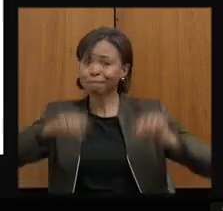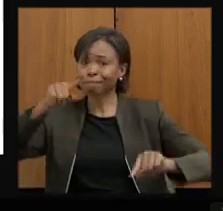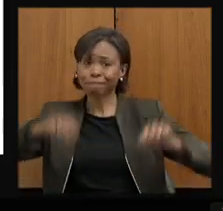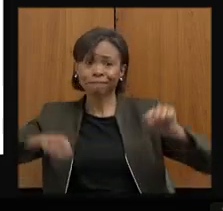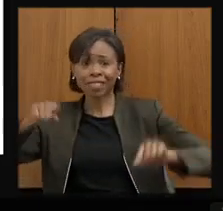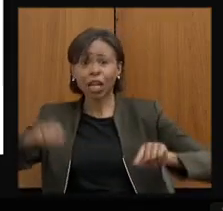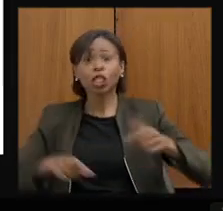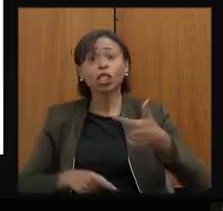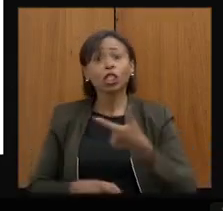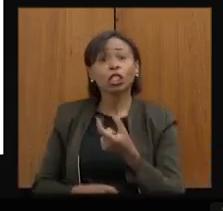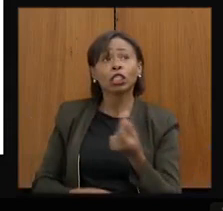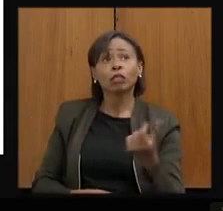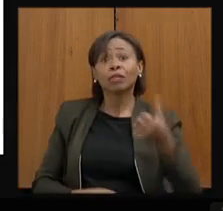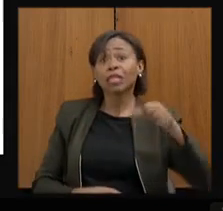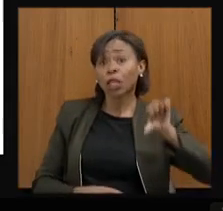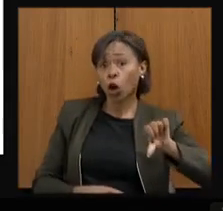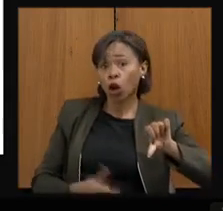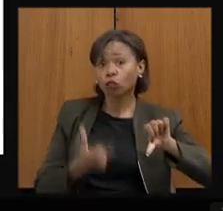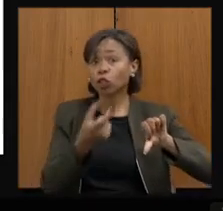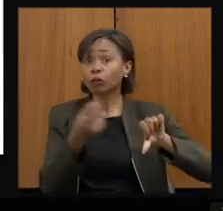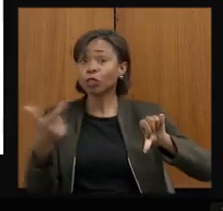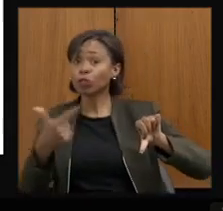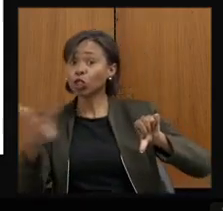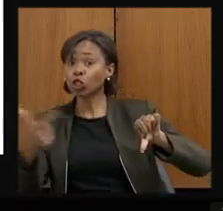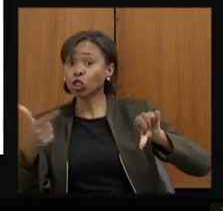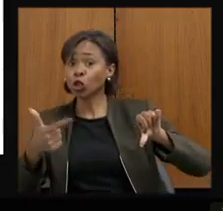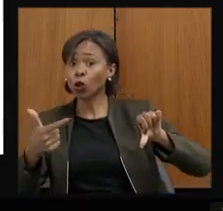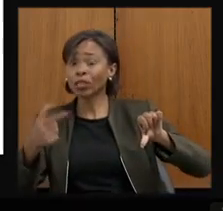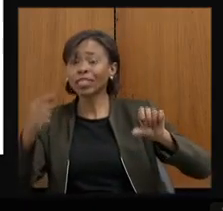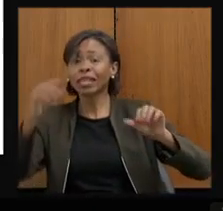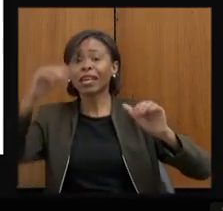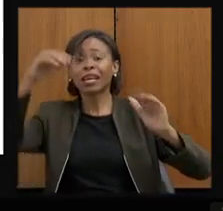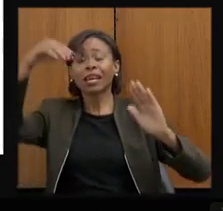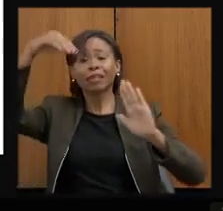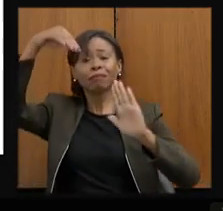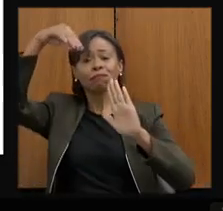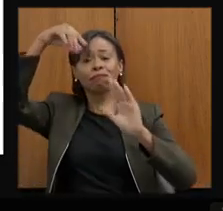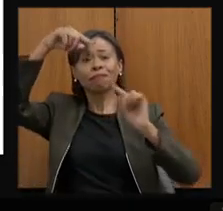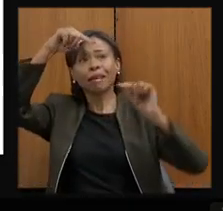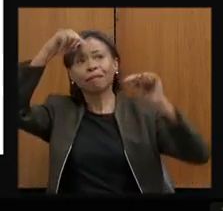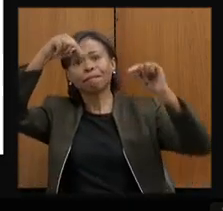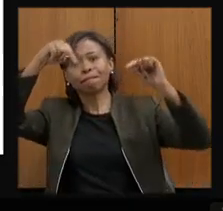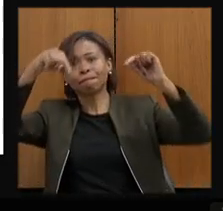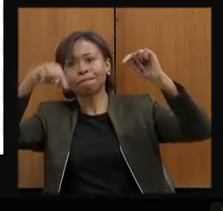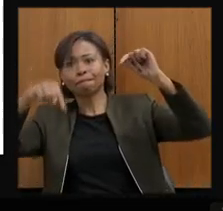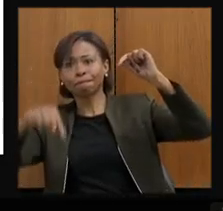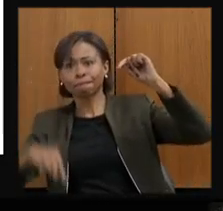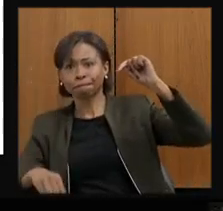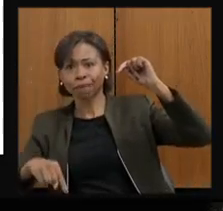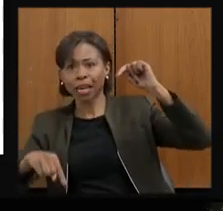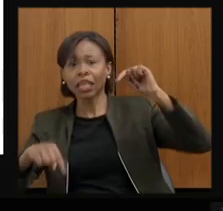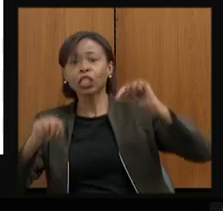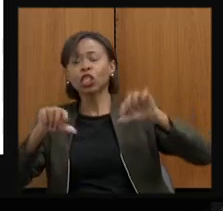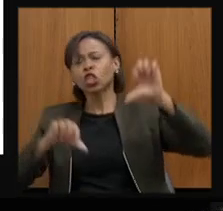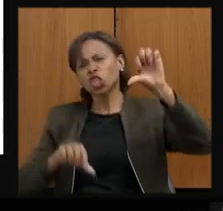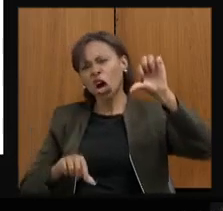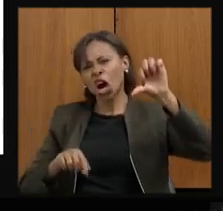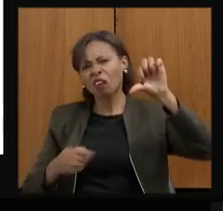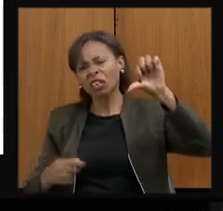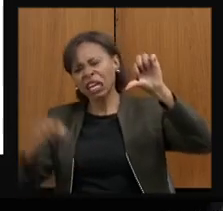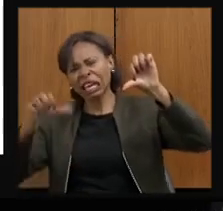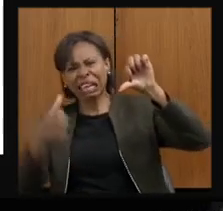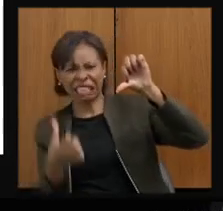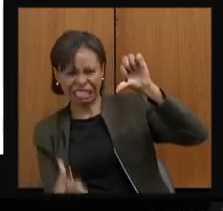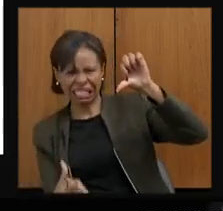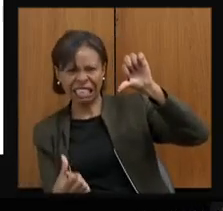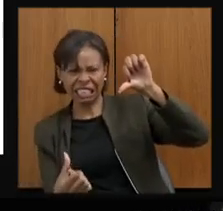ano de 19 e o ano de 22, temos aí um decréscimo das situações críticas, de nota até seis, de 655